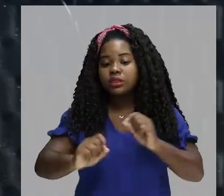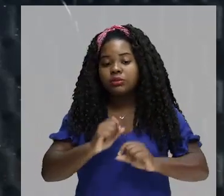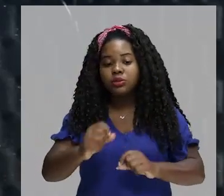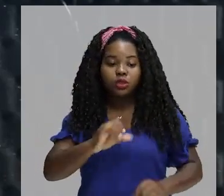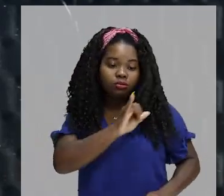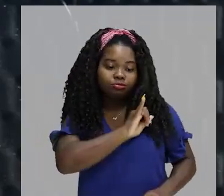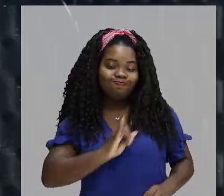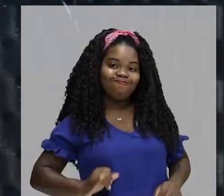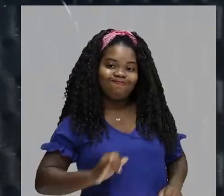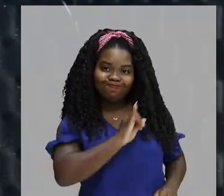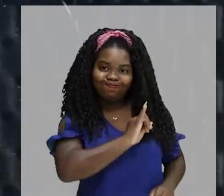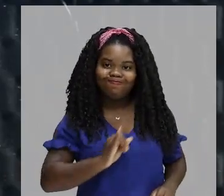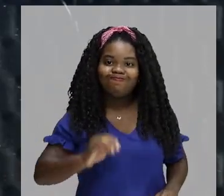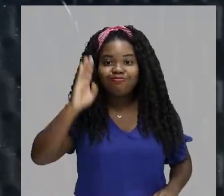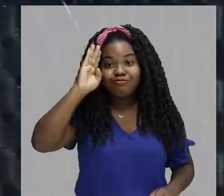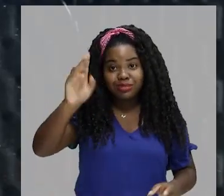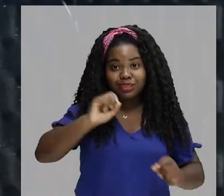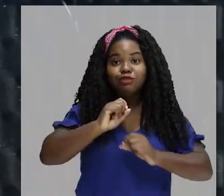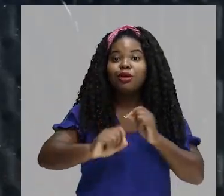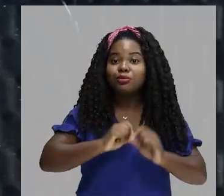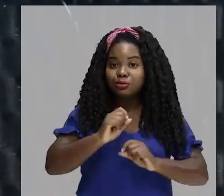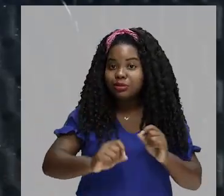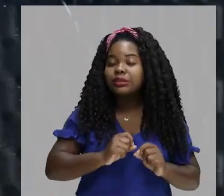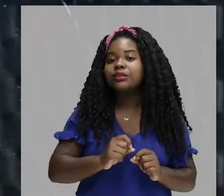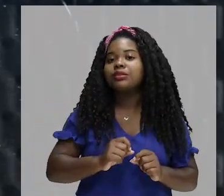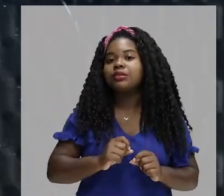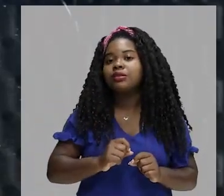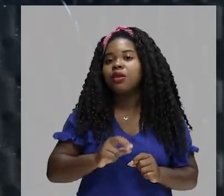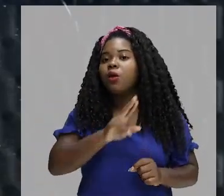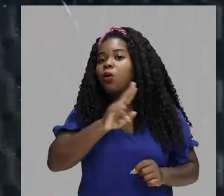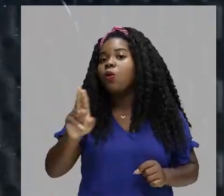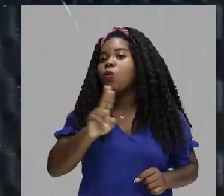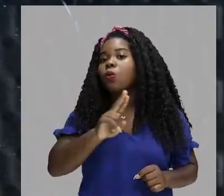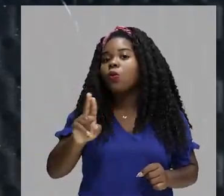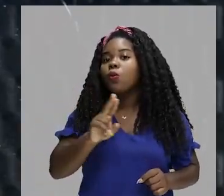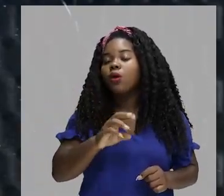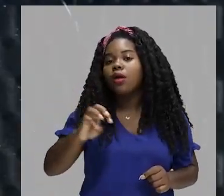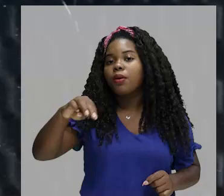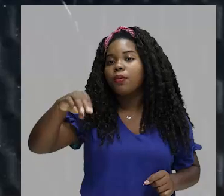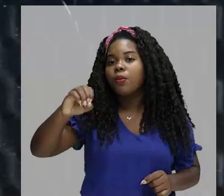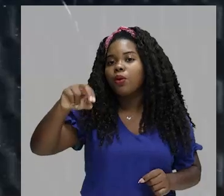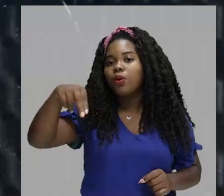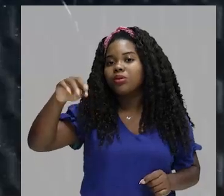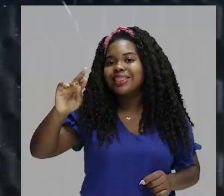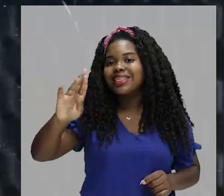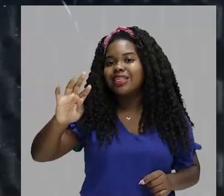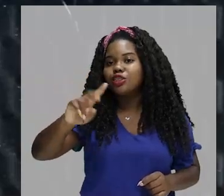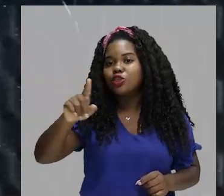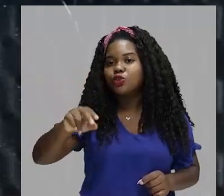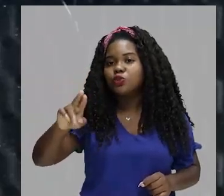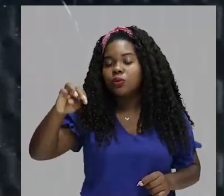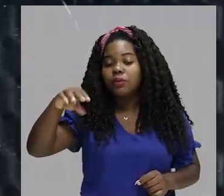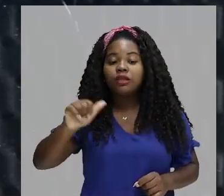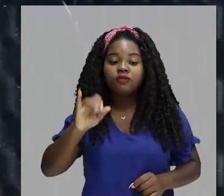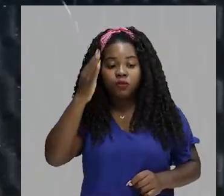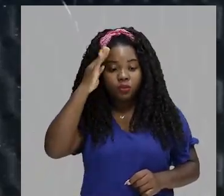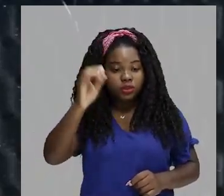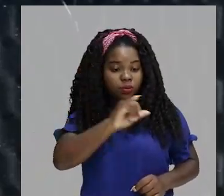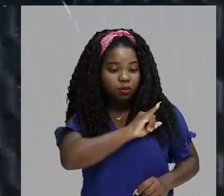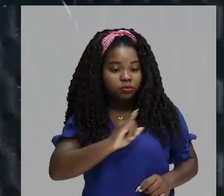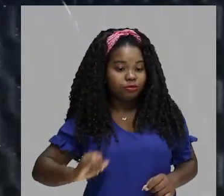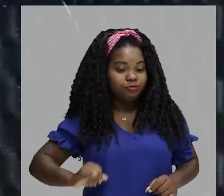monarcas que passaram por aqui foi Montezuma. Montezuma, na verdade, foi um dos principais imperadores,